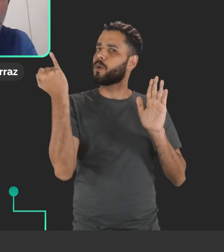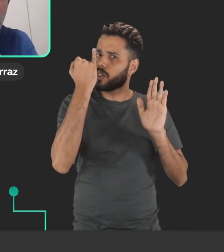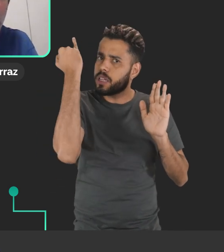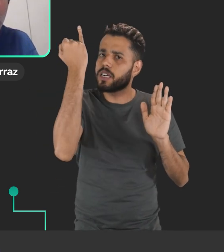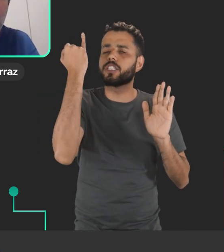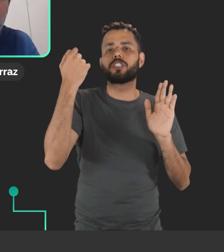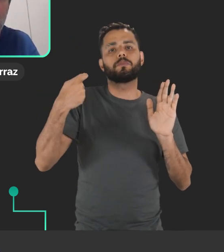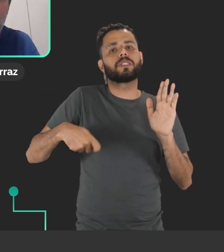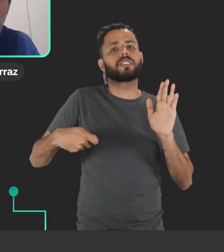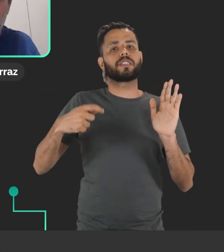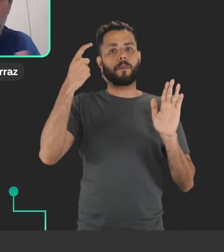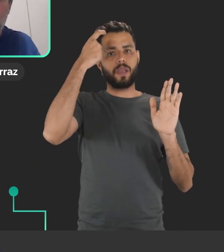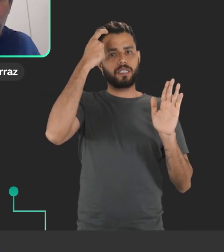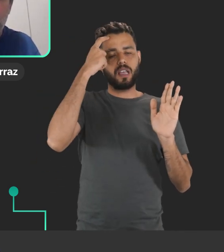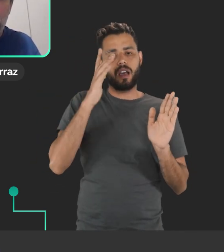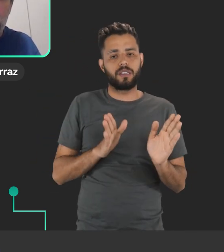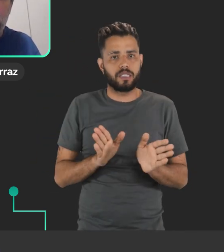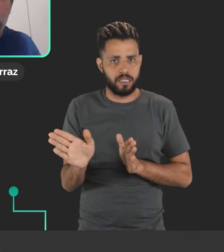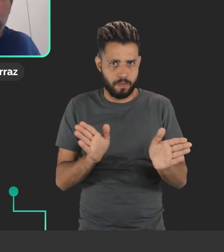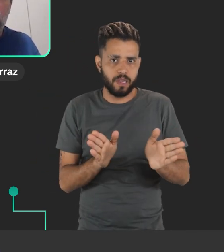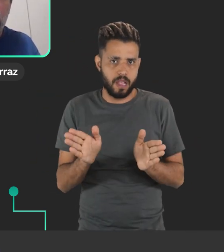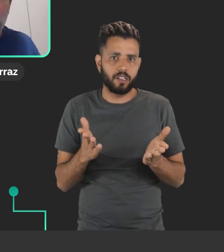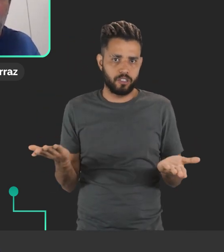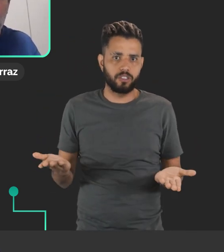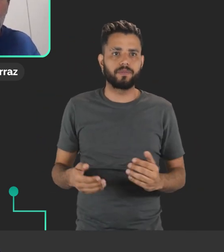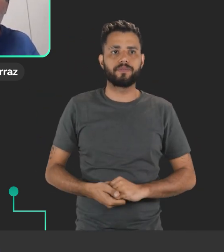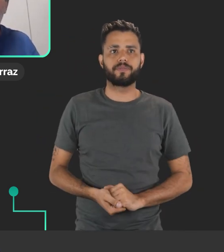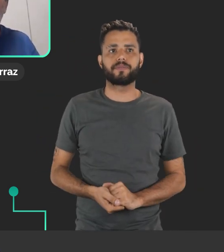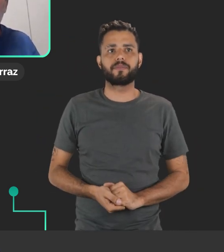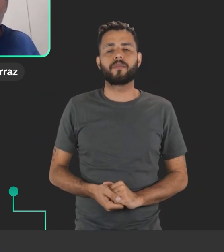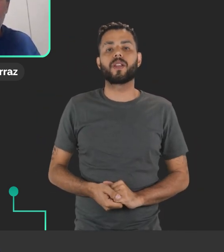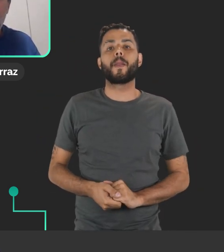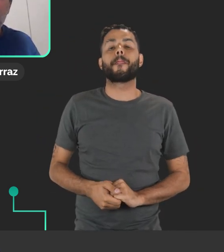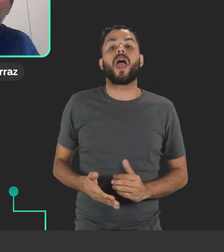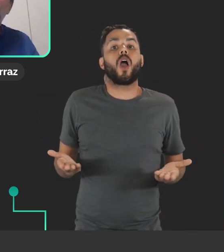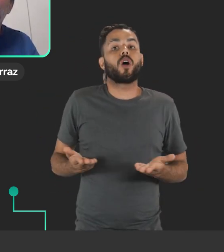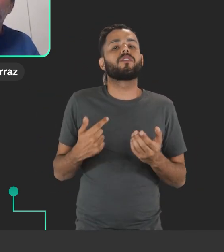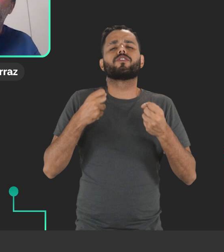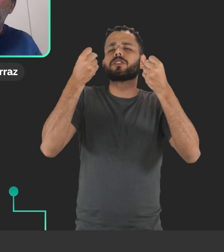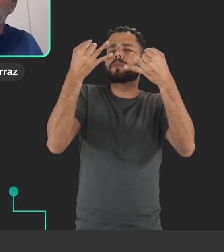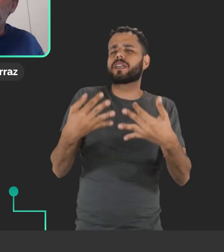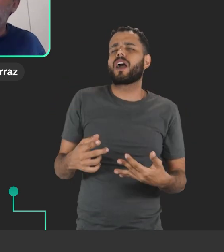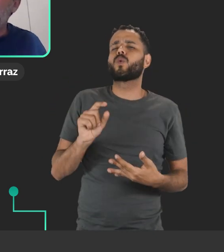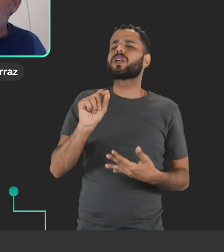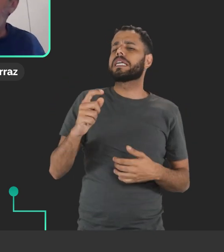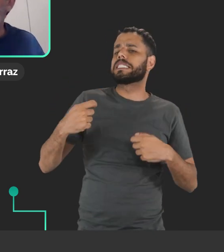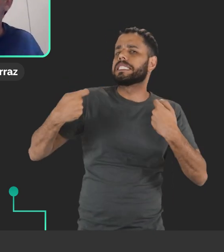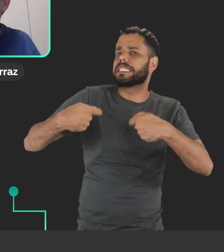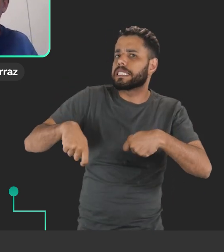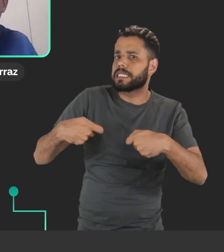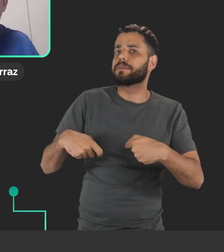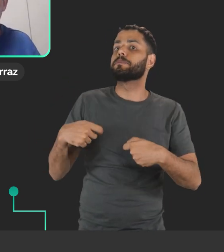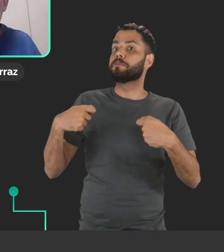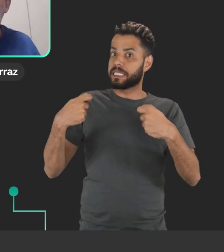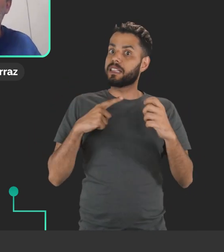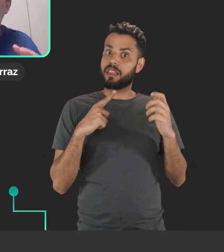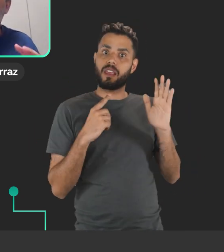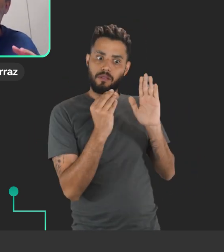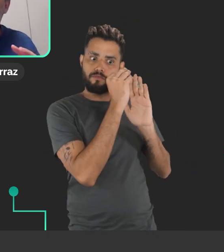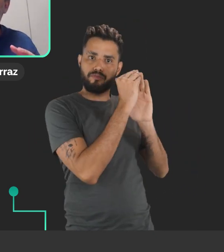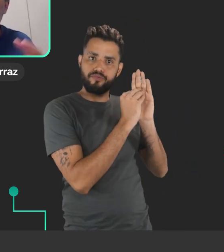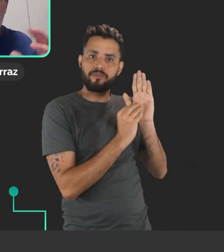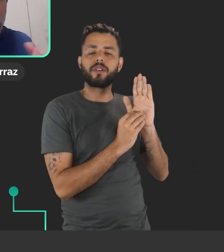que precisam ser tratadas para acessibilidade, aí eu trago algumas necessidades e requisitos que acho que são importantes para a gente pensar